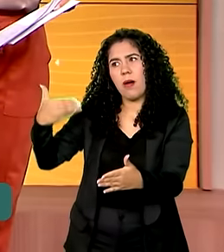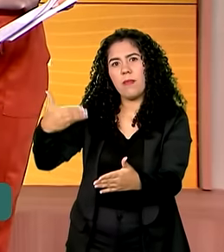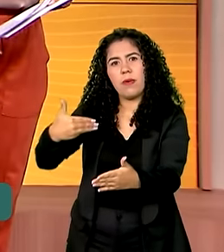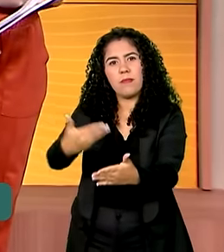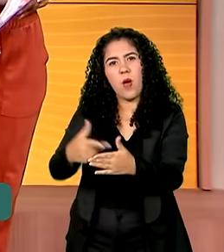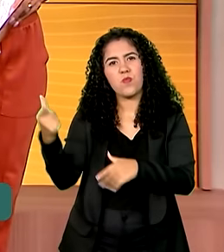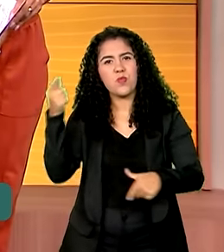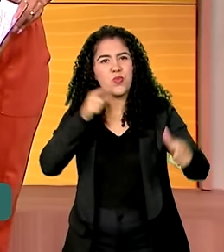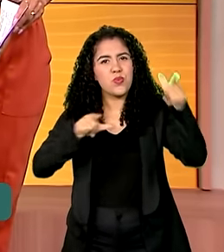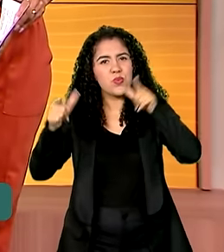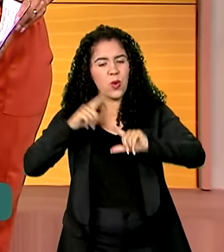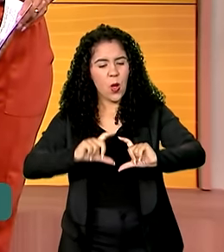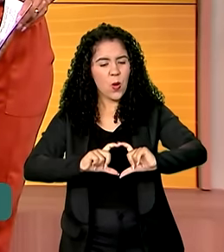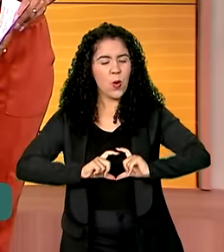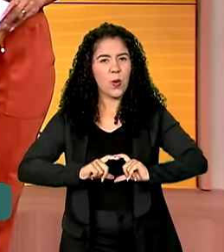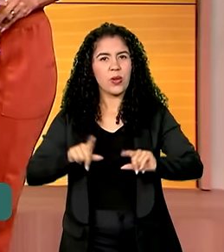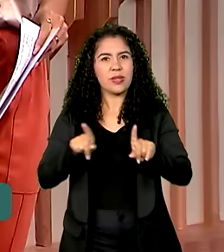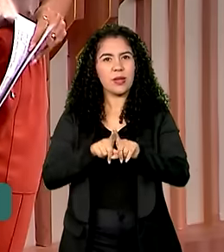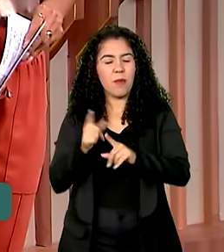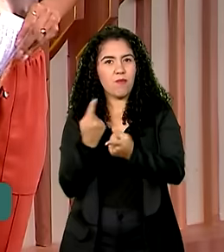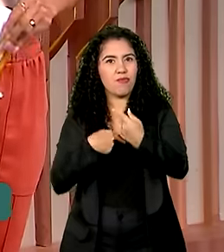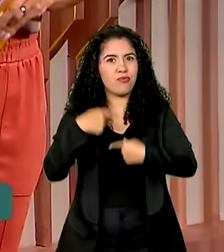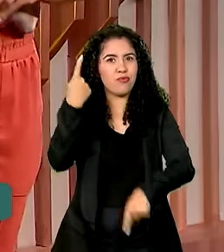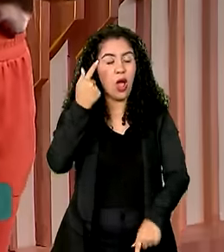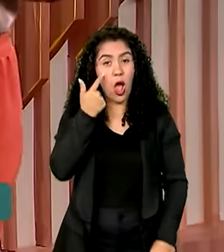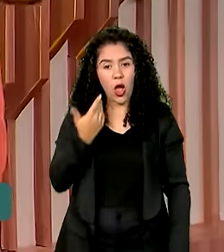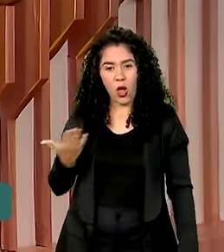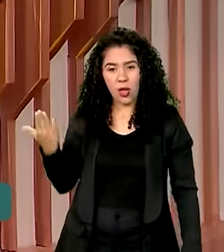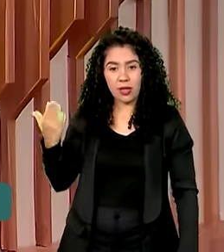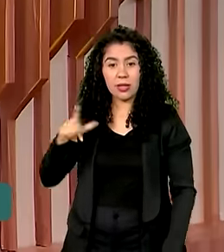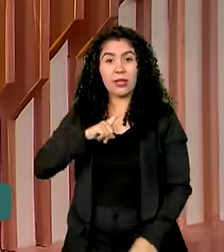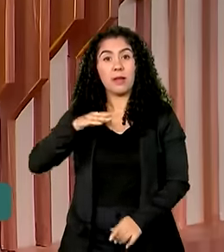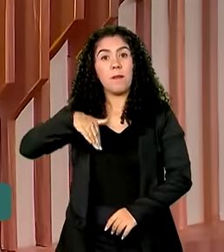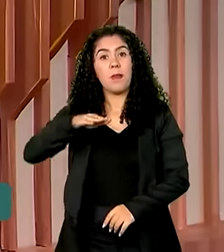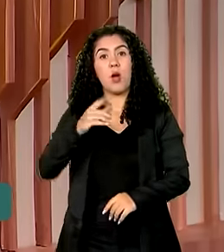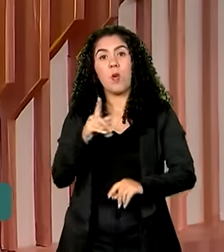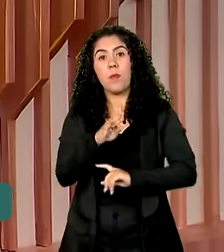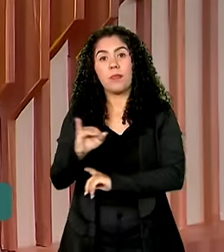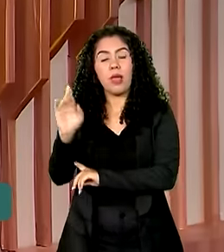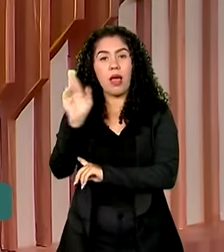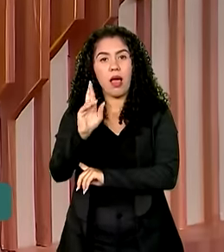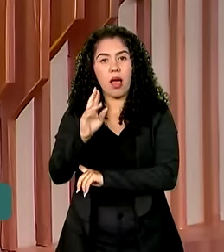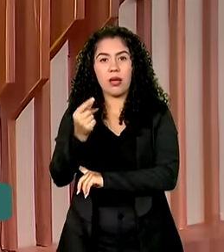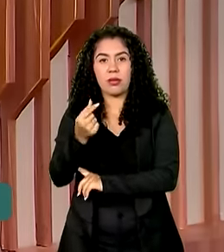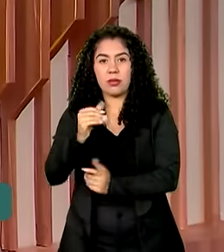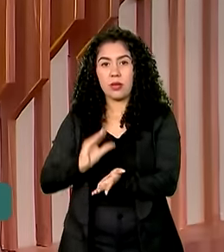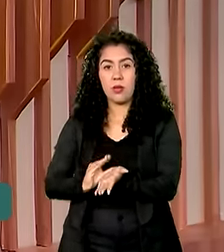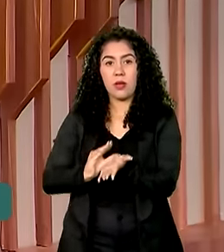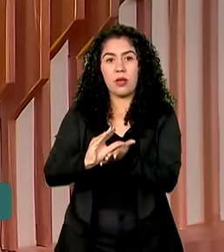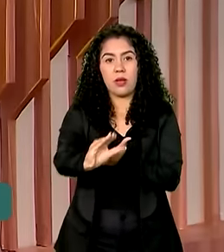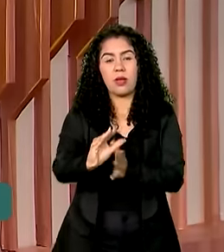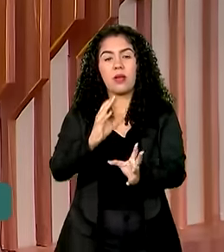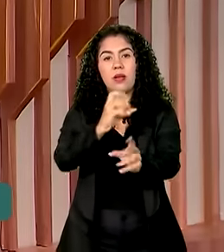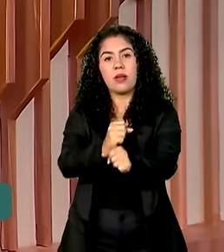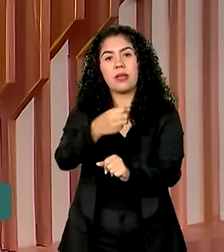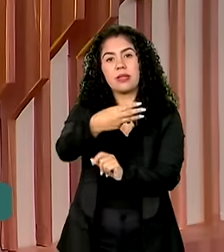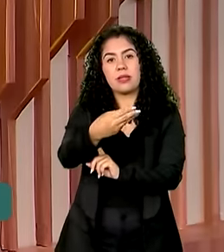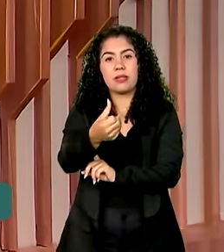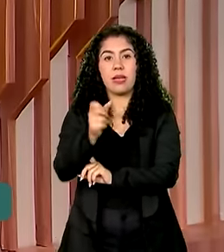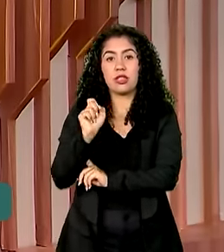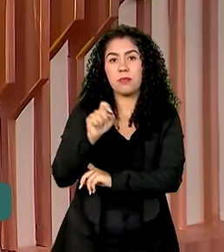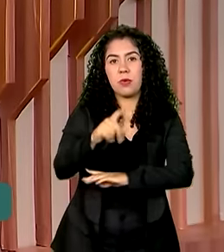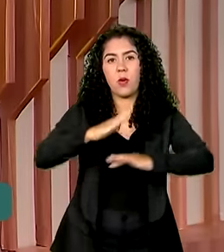por conquistas e histórias de sucesso. Mais de um bilhão e meio de reais foram investidos em 37 mil